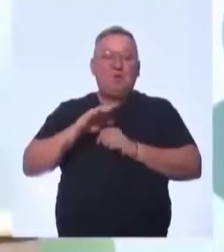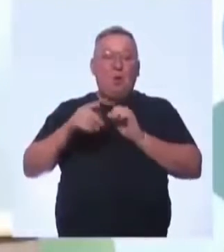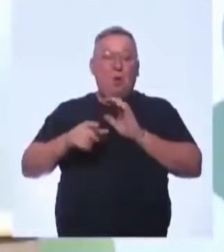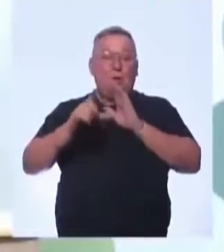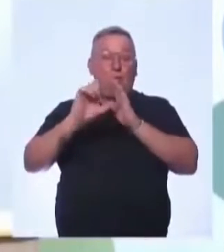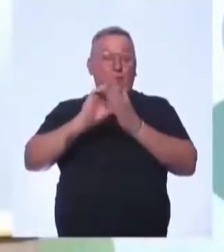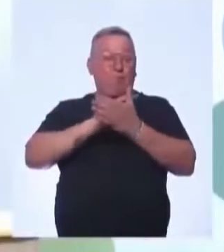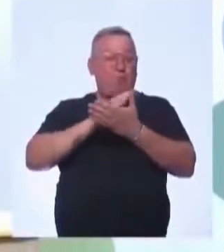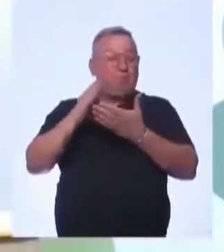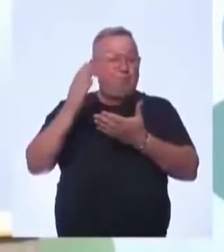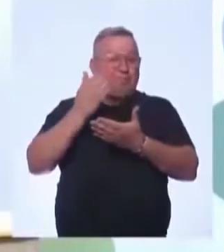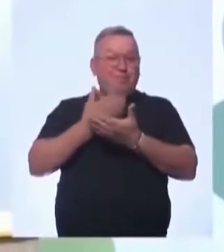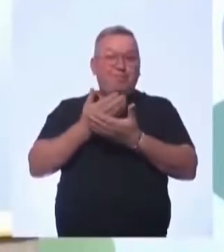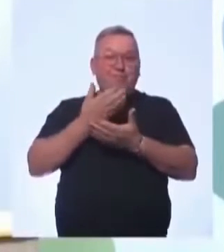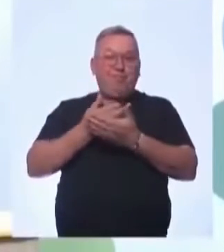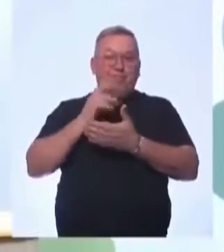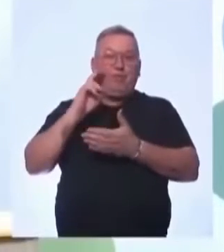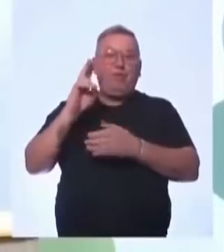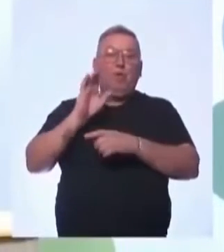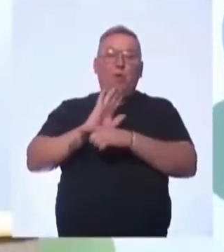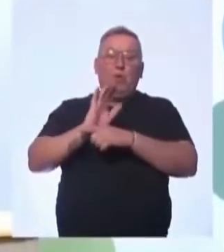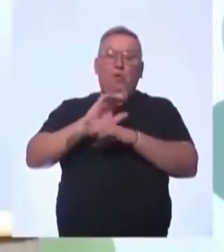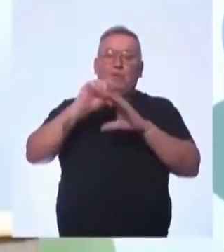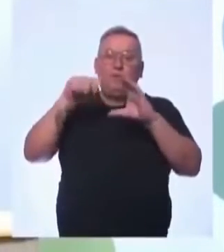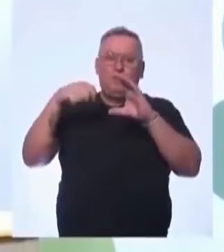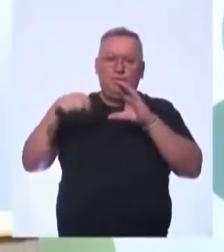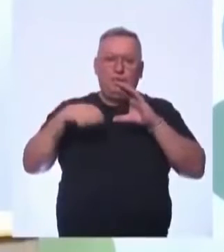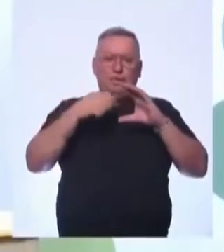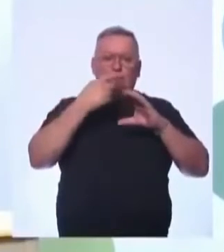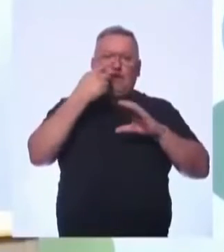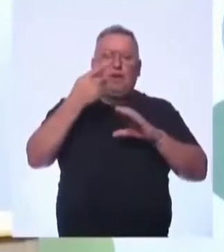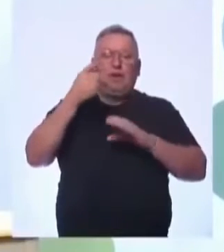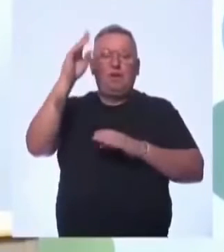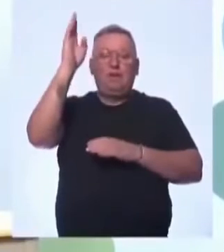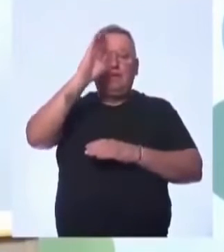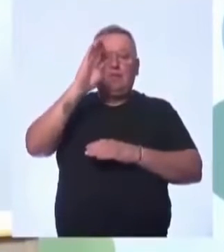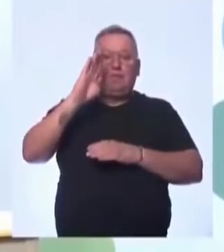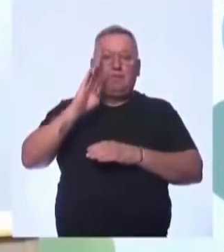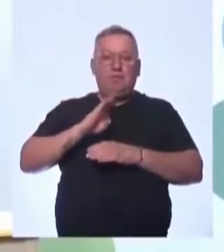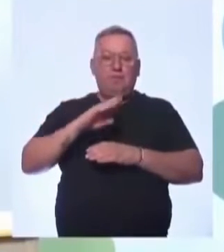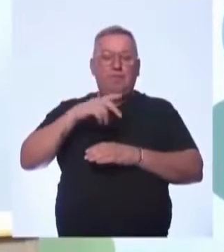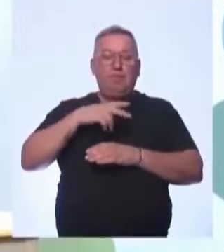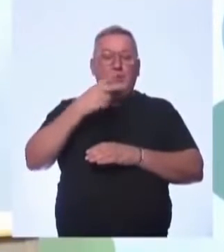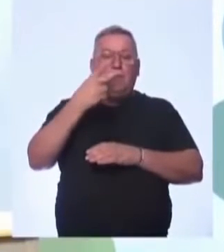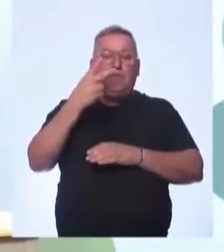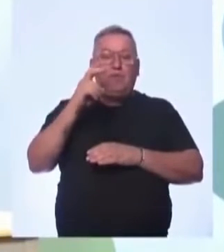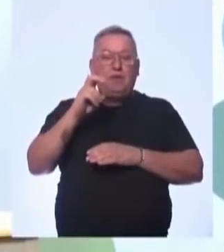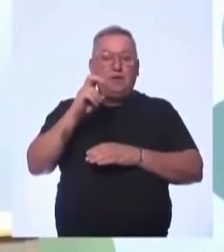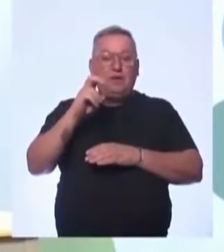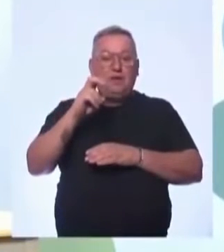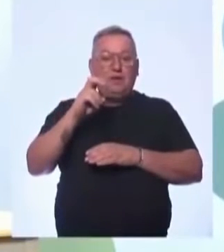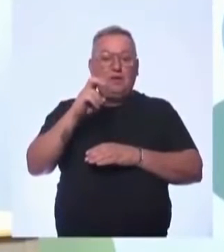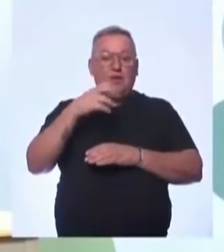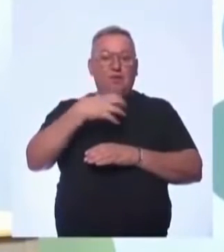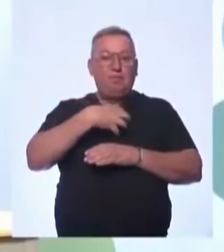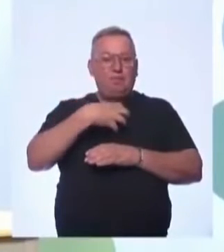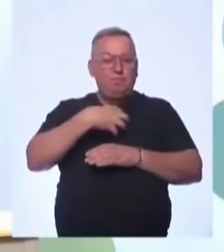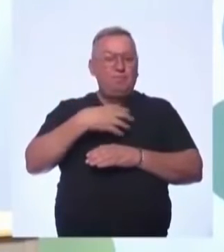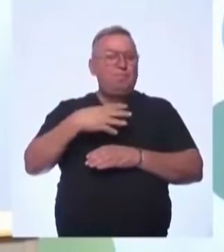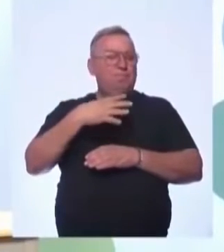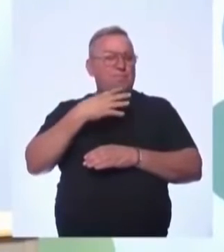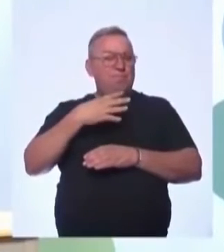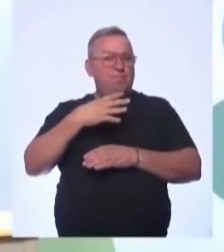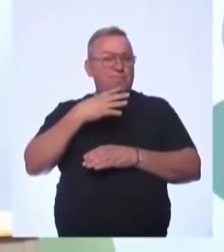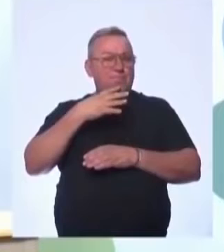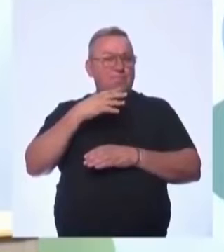começarmos a aula, nós vamos passar um vídeo aí falando aí do Brasil possui 25 manifestações reconhecidas